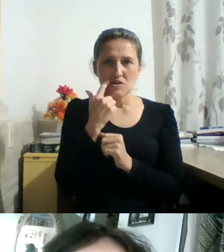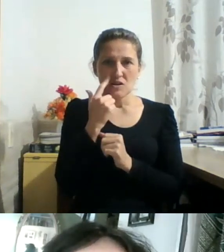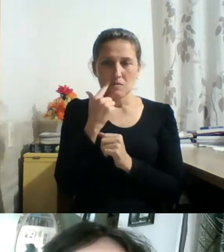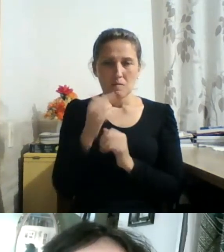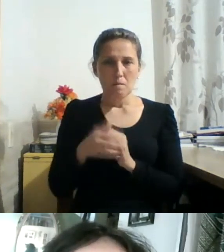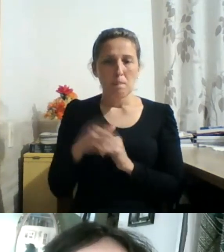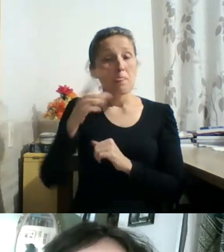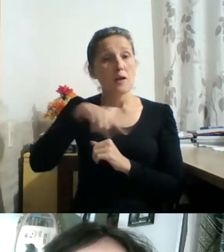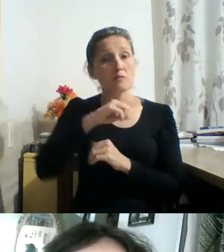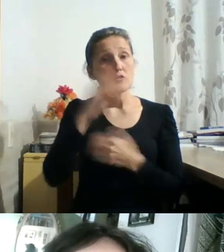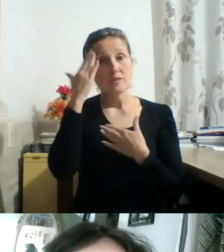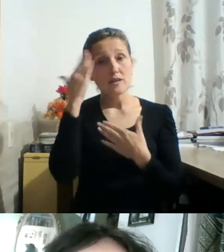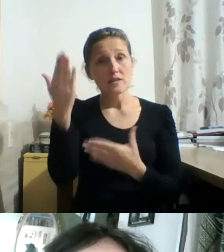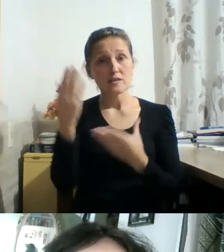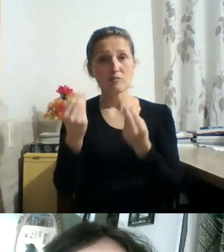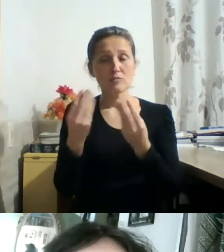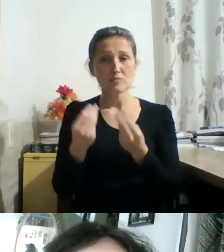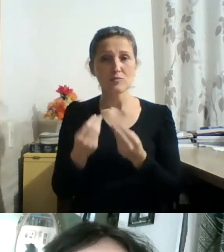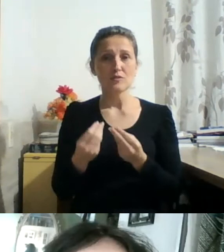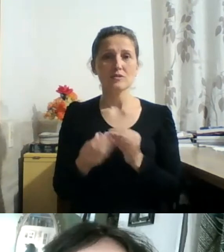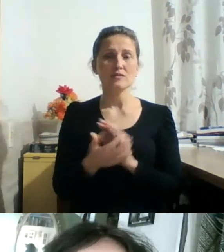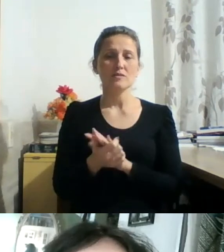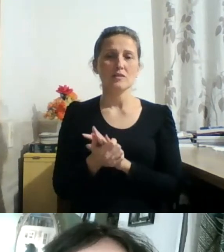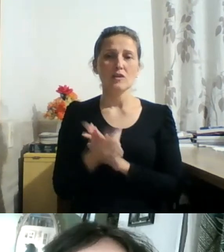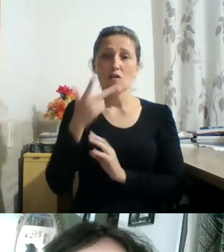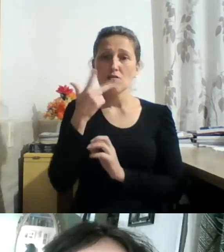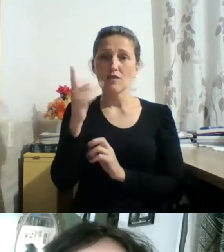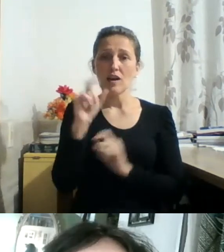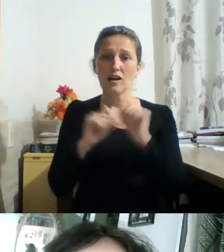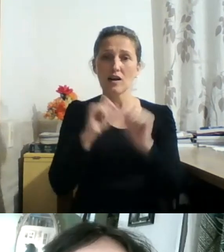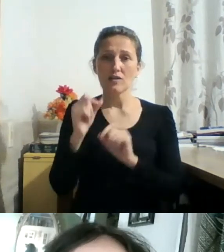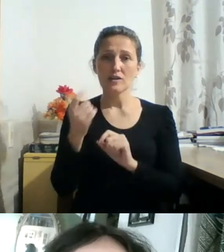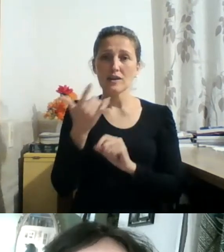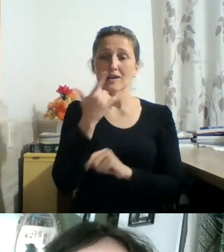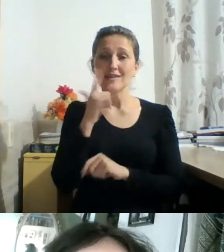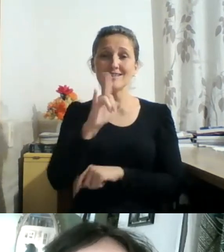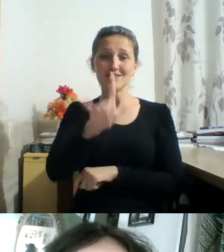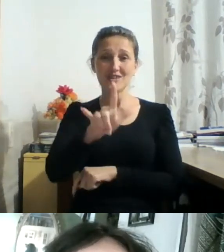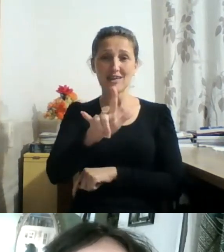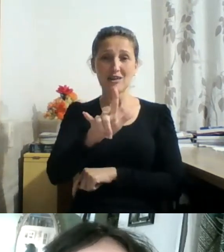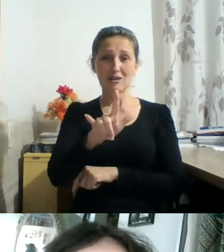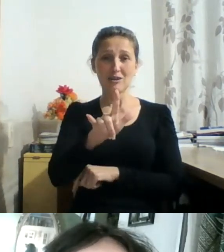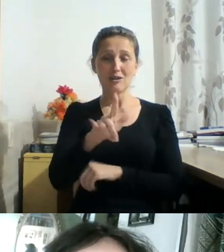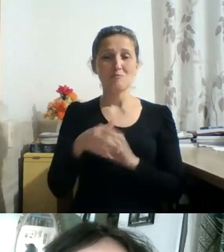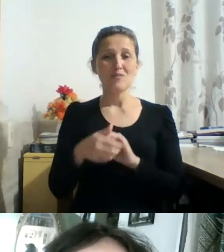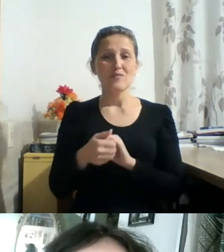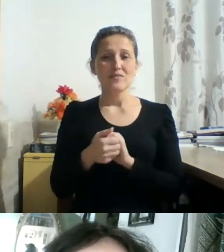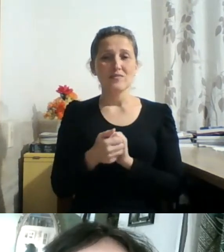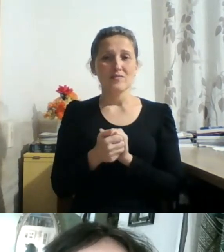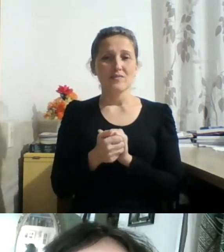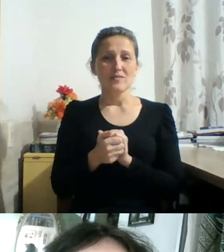muitíssimo, muitíssimo, e te dizer que te amo de coração. Eu acho que a homenagem